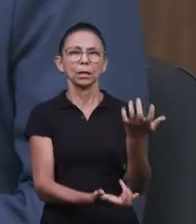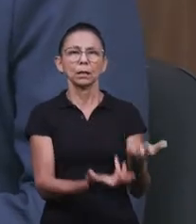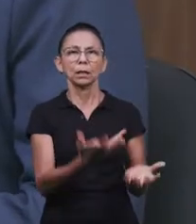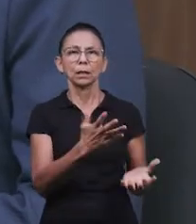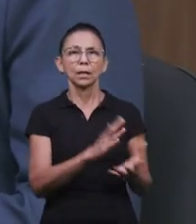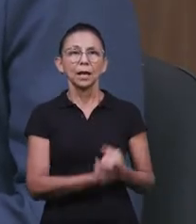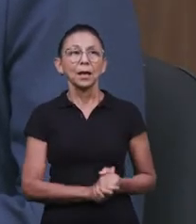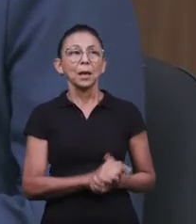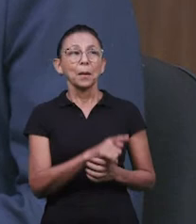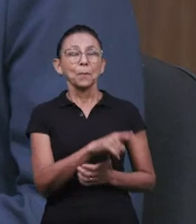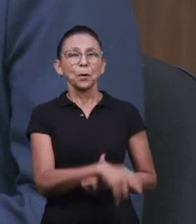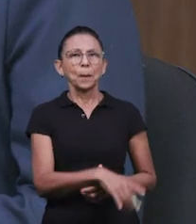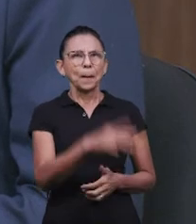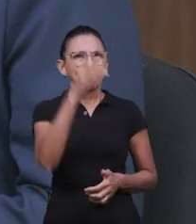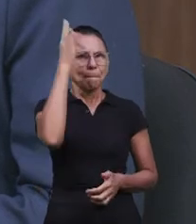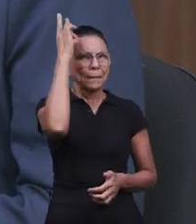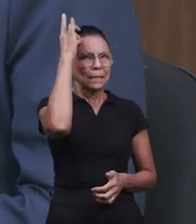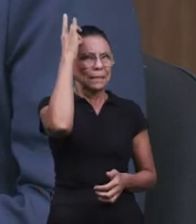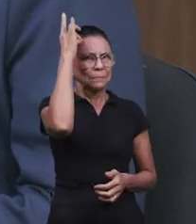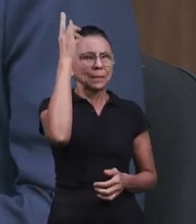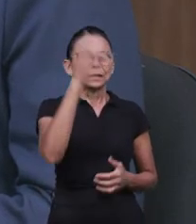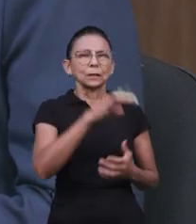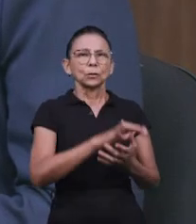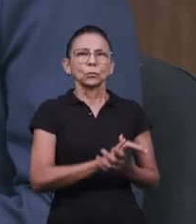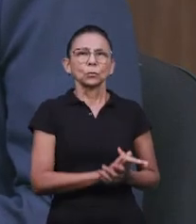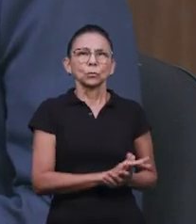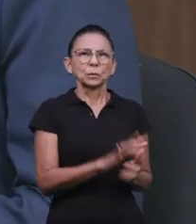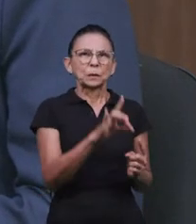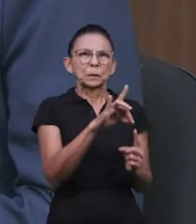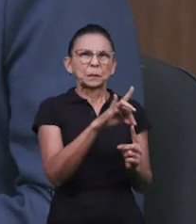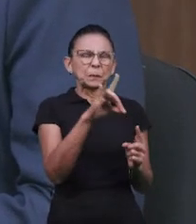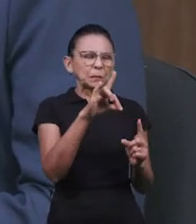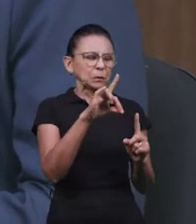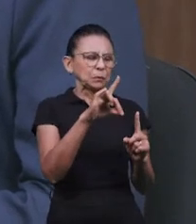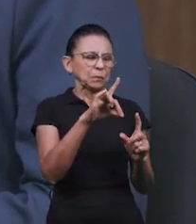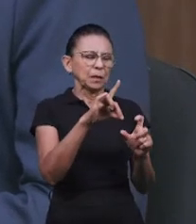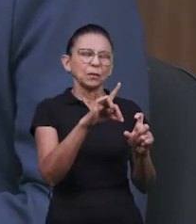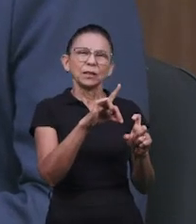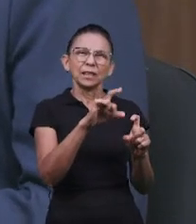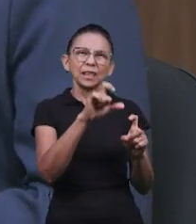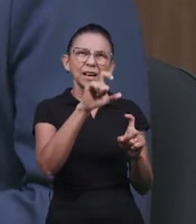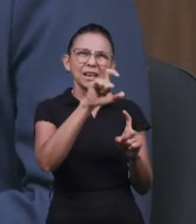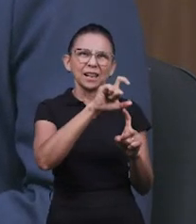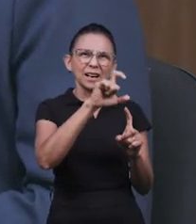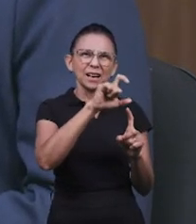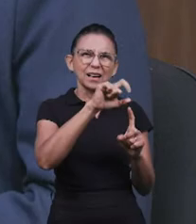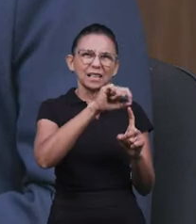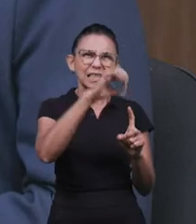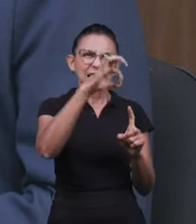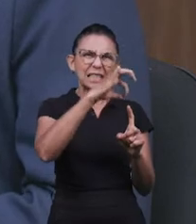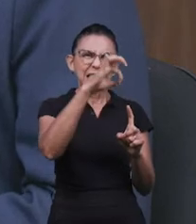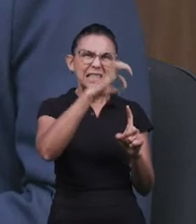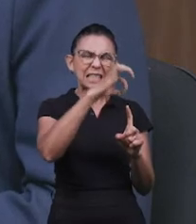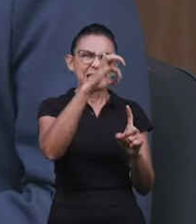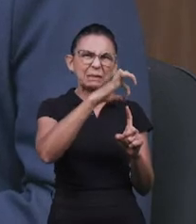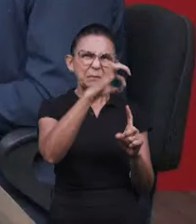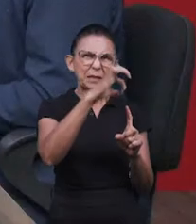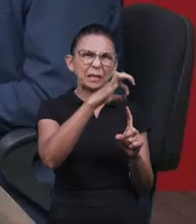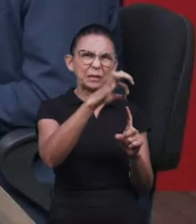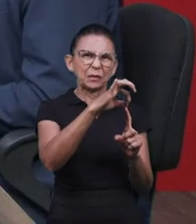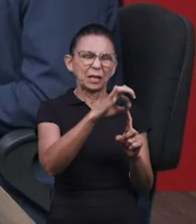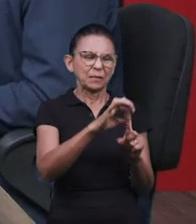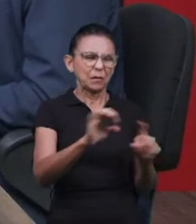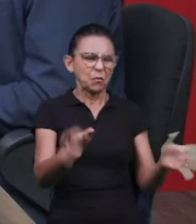objetivo principal era espantar os espíritos perturbadores, que eles falavam, Então, você vê que o negócio tem um negócio espiritual por trás dessa festa aí,